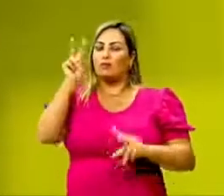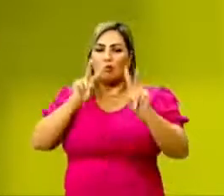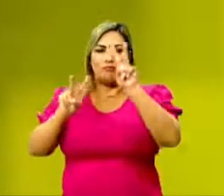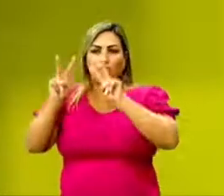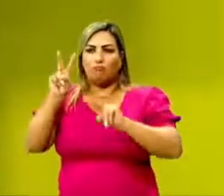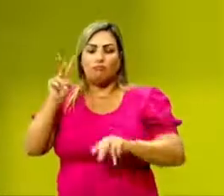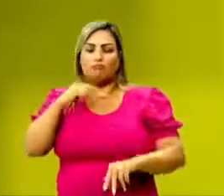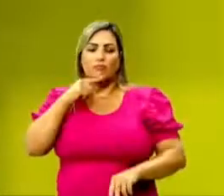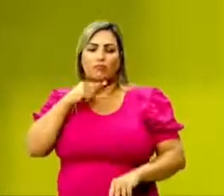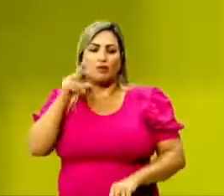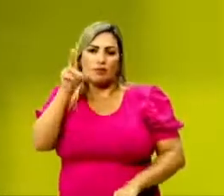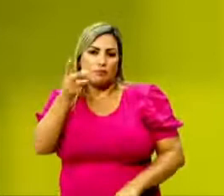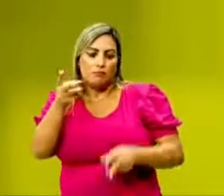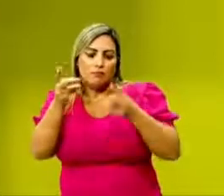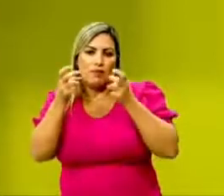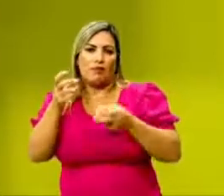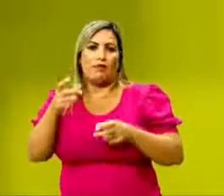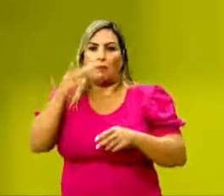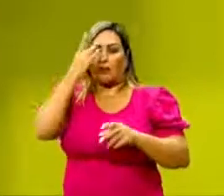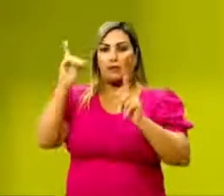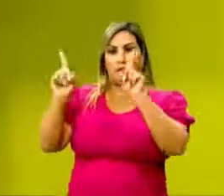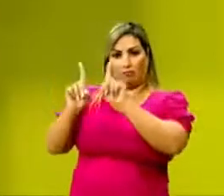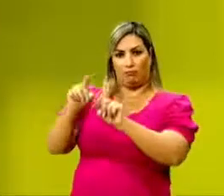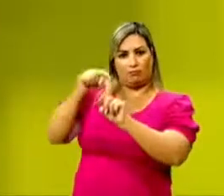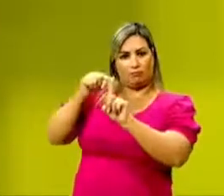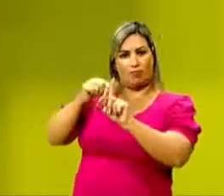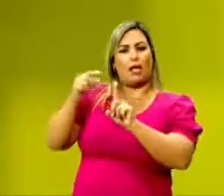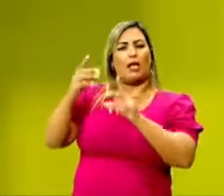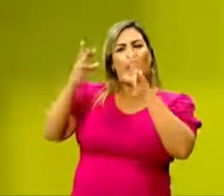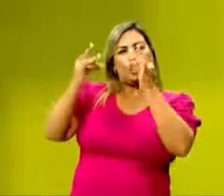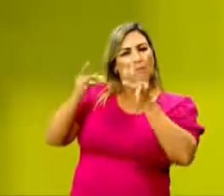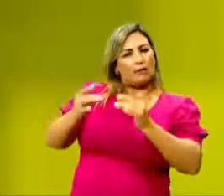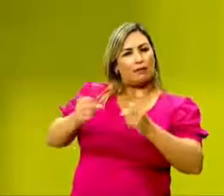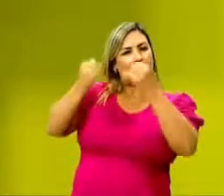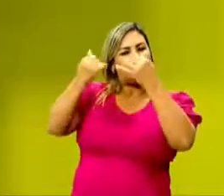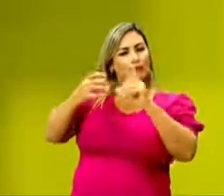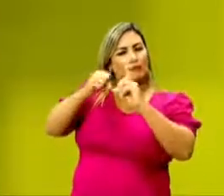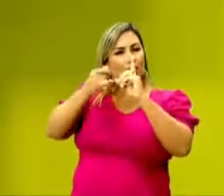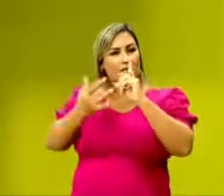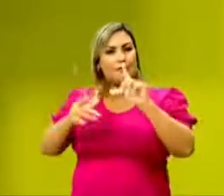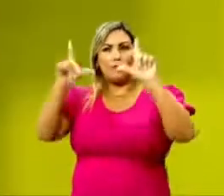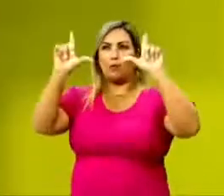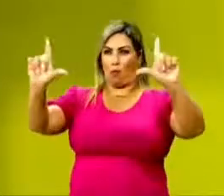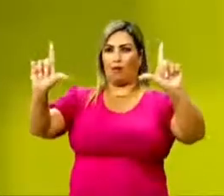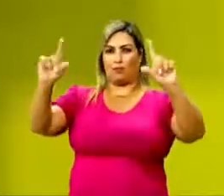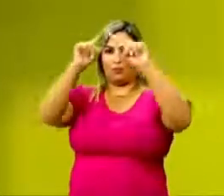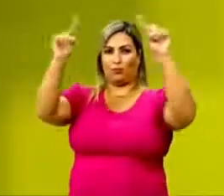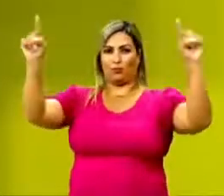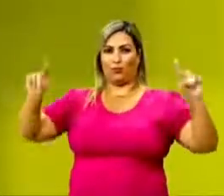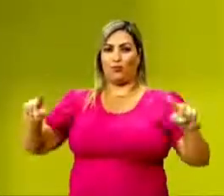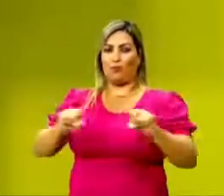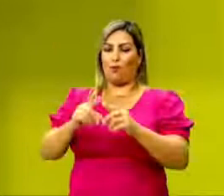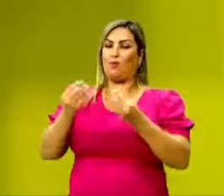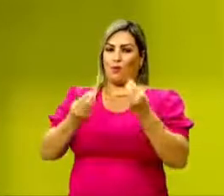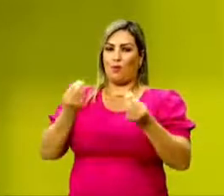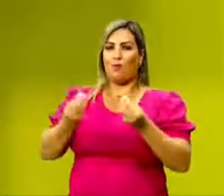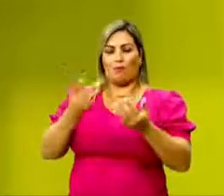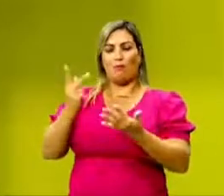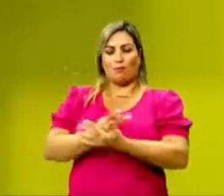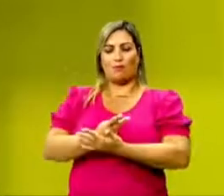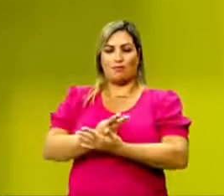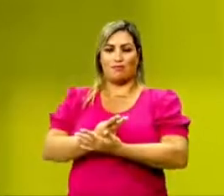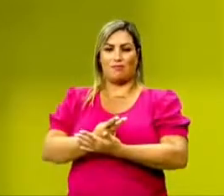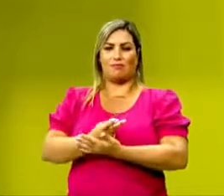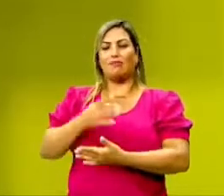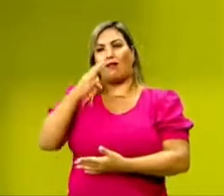visão, né? Mas tem alguém que está ali detalhando, descrevendo, né? Como seria a tela, as quais eles